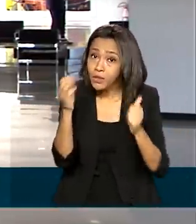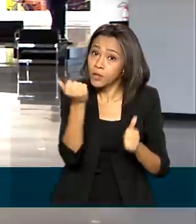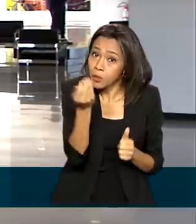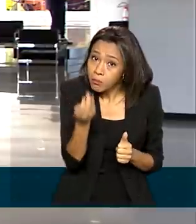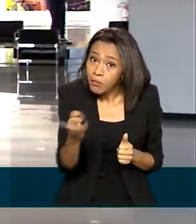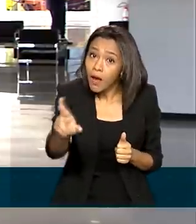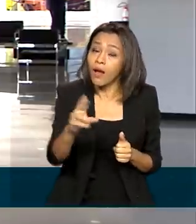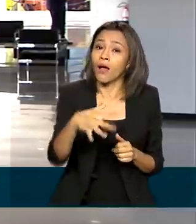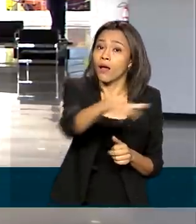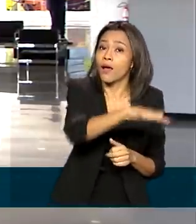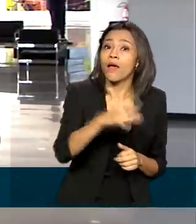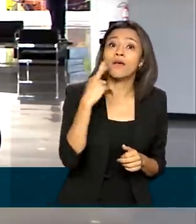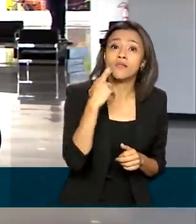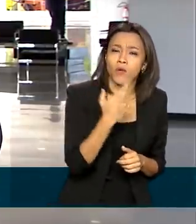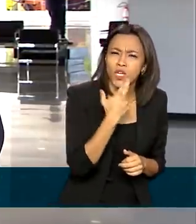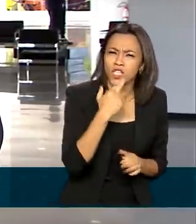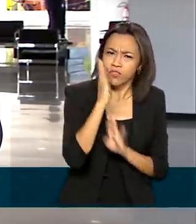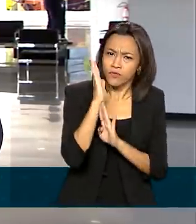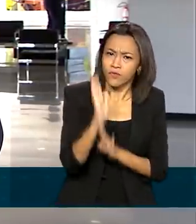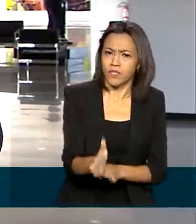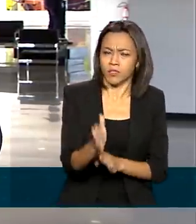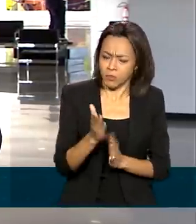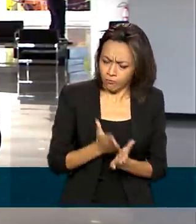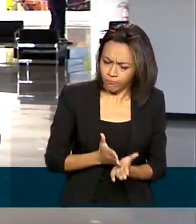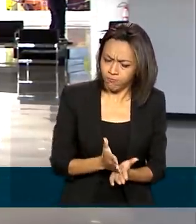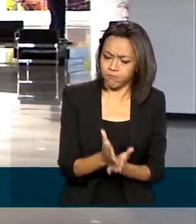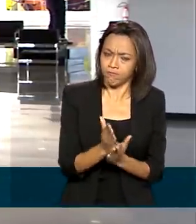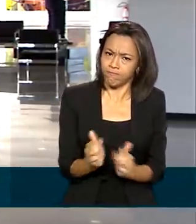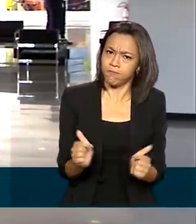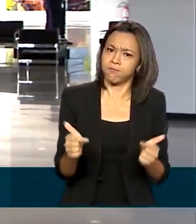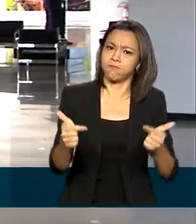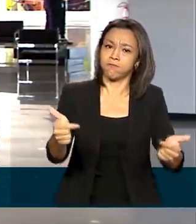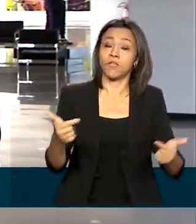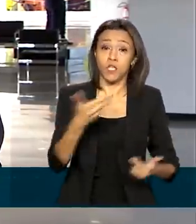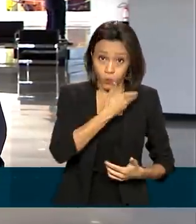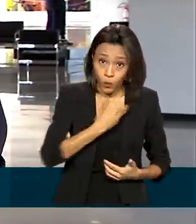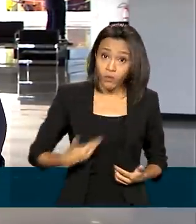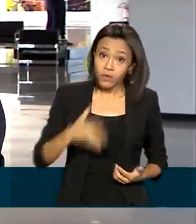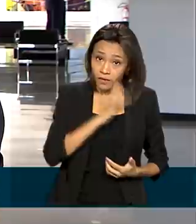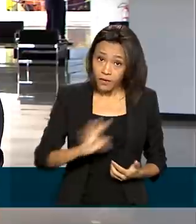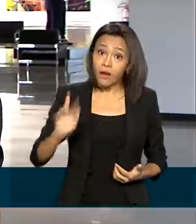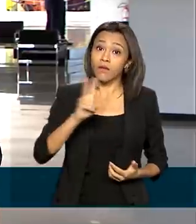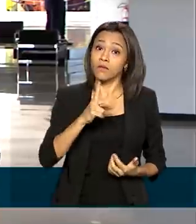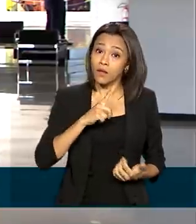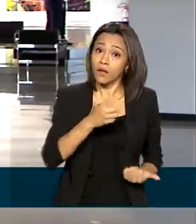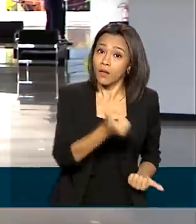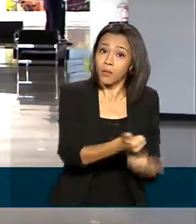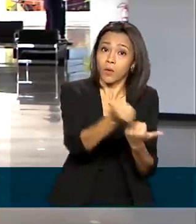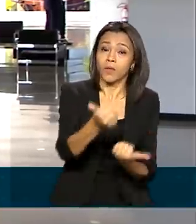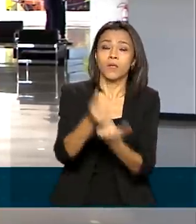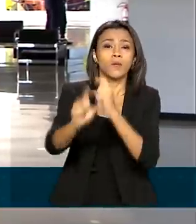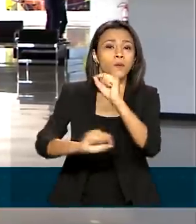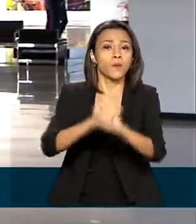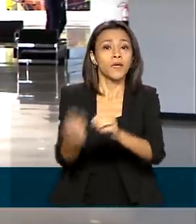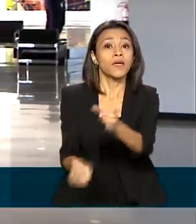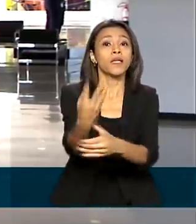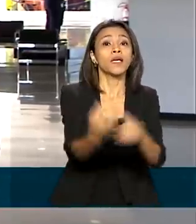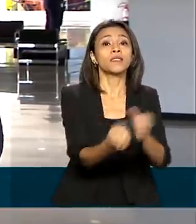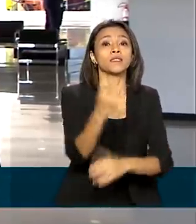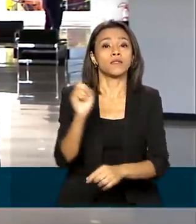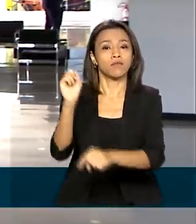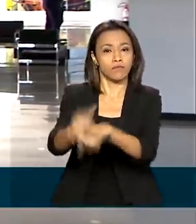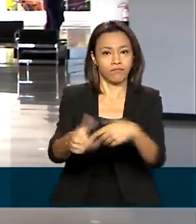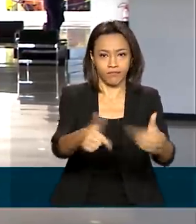restaurantes se mantenha firme e disse que o governo federal está investindo mais na criação de empregos.